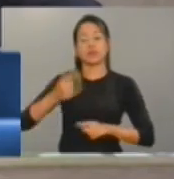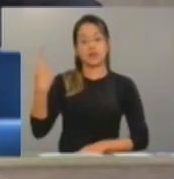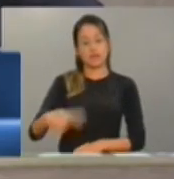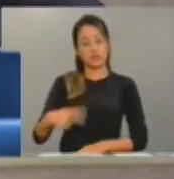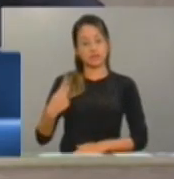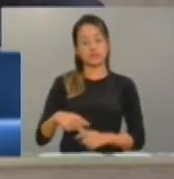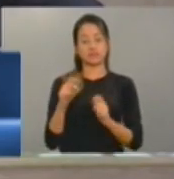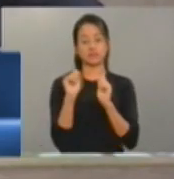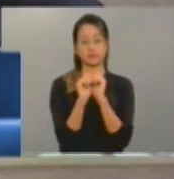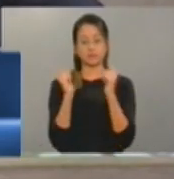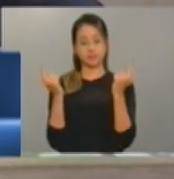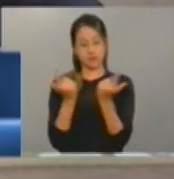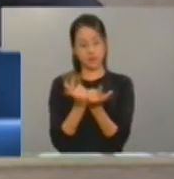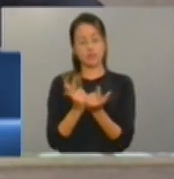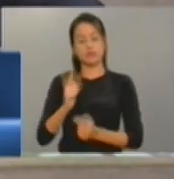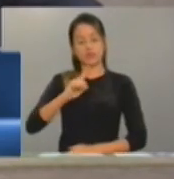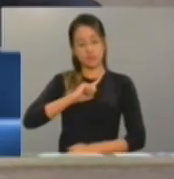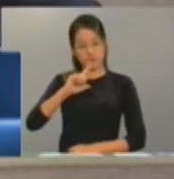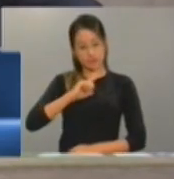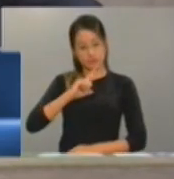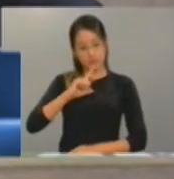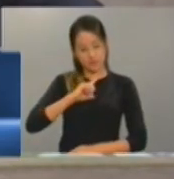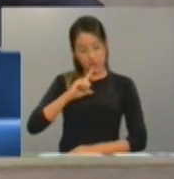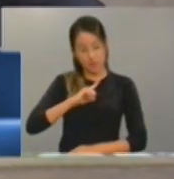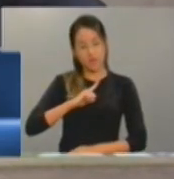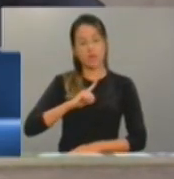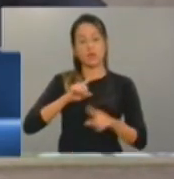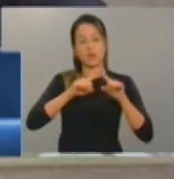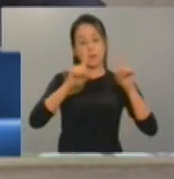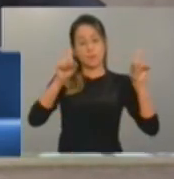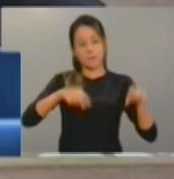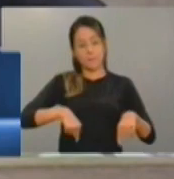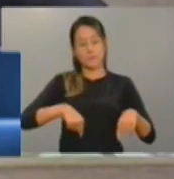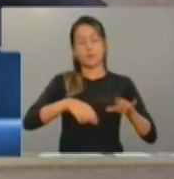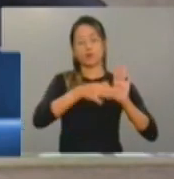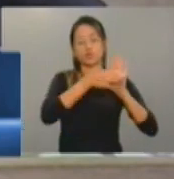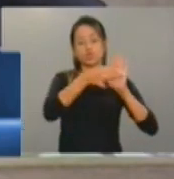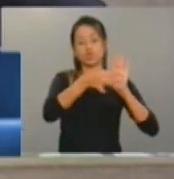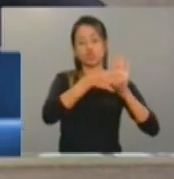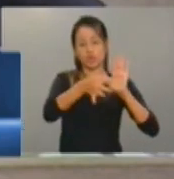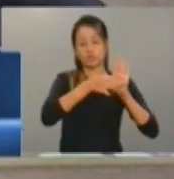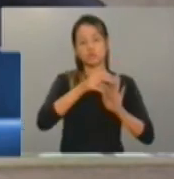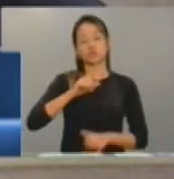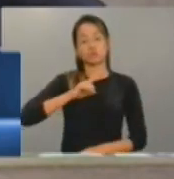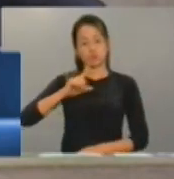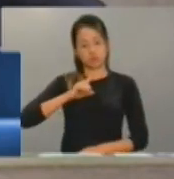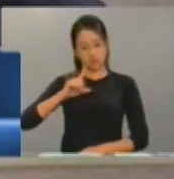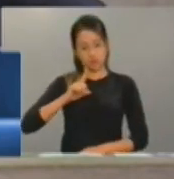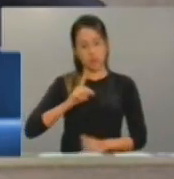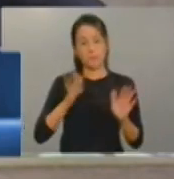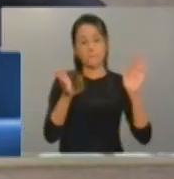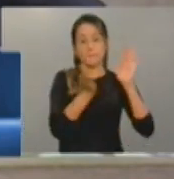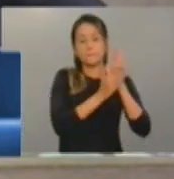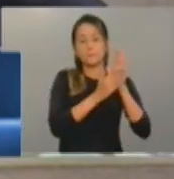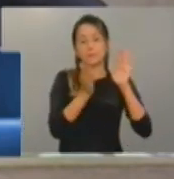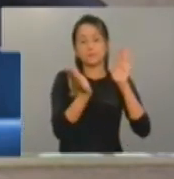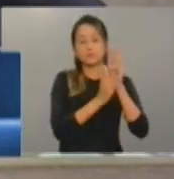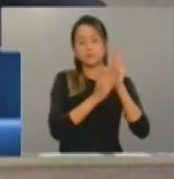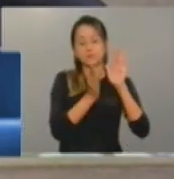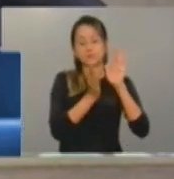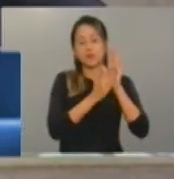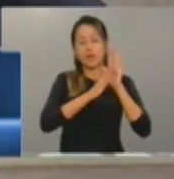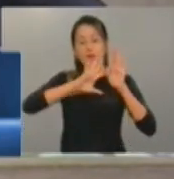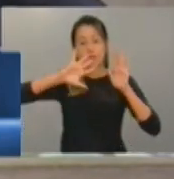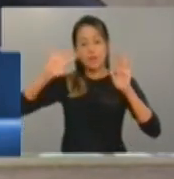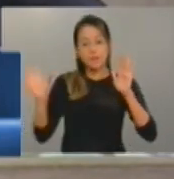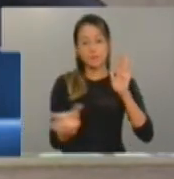casa, projeto de indicação de nossa autoria, e que nós transformaremos, provavelmente, inclusive, até numa proposta de emenda constitucional, criando